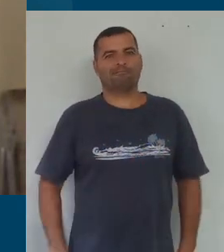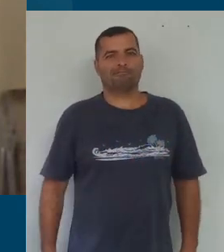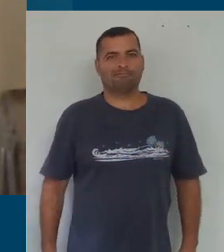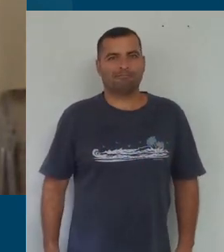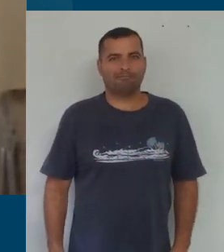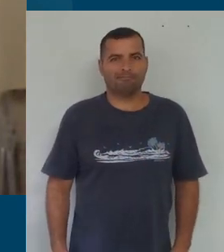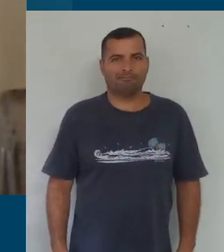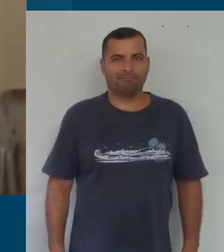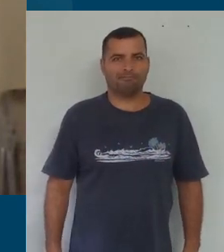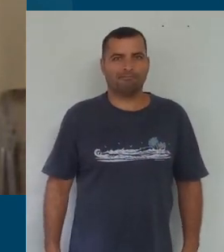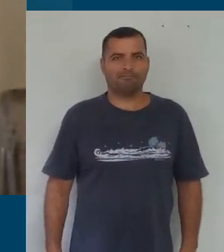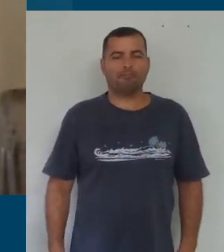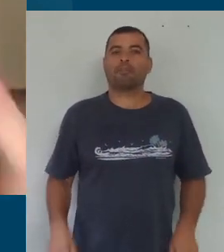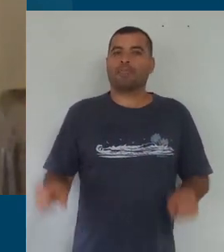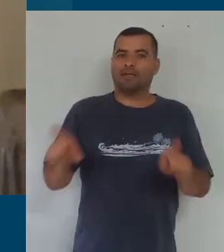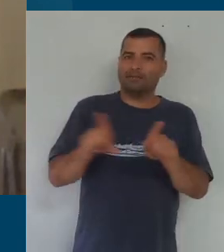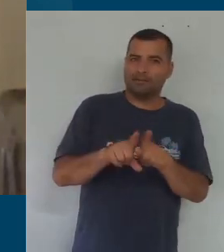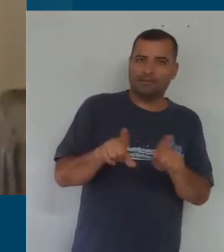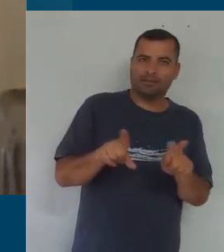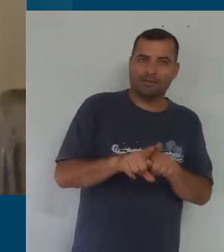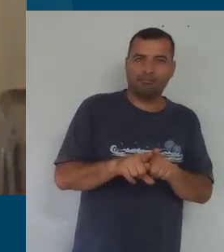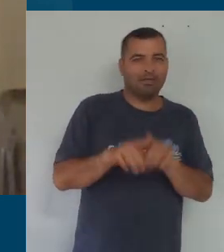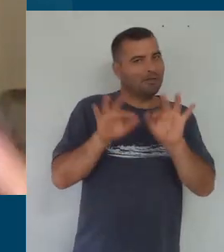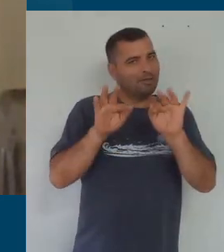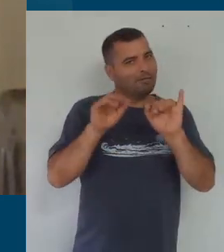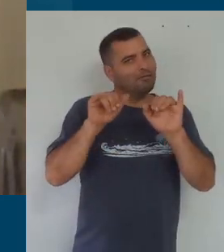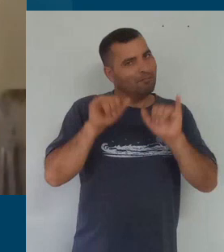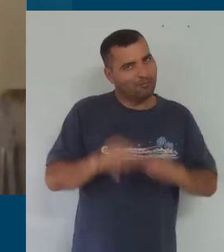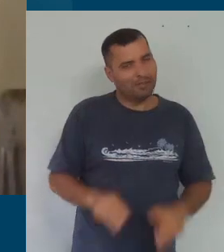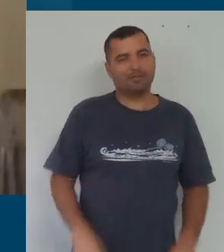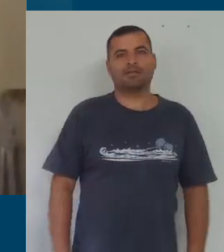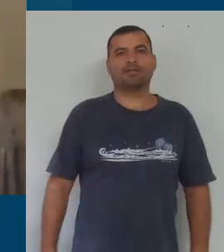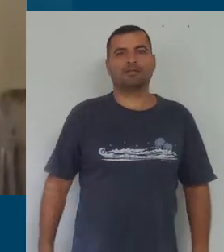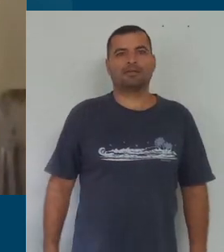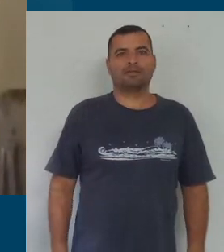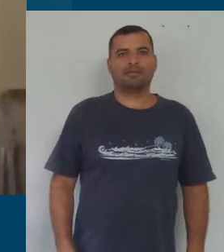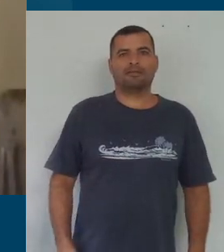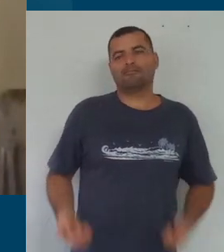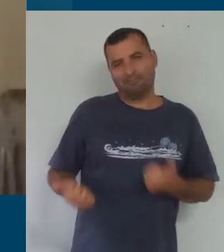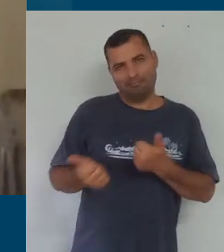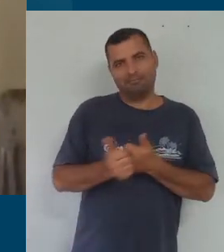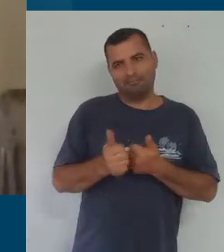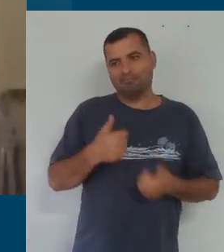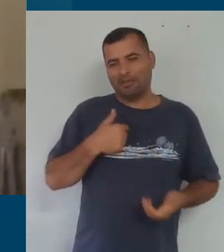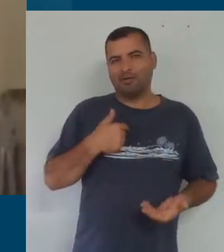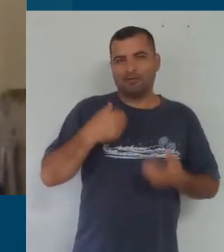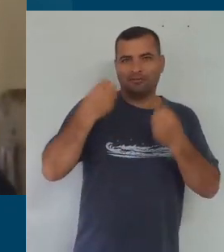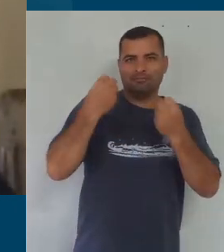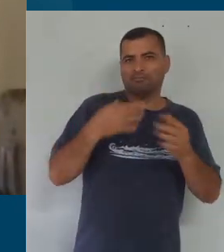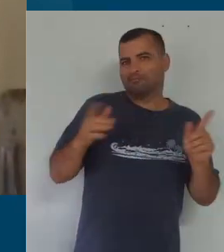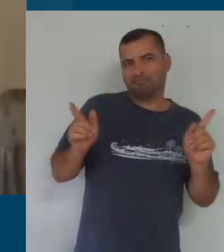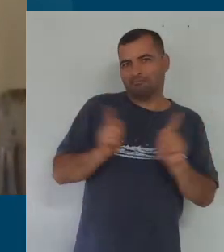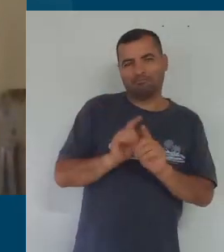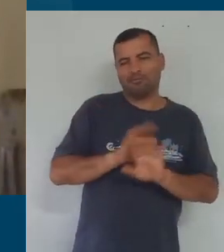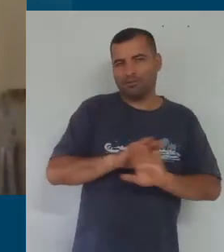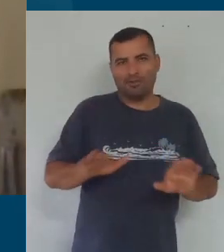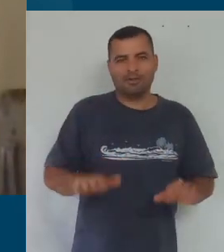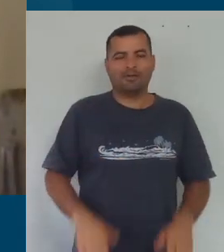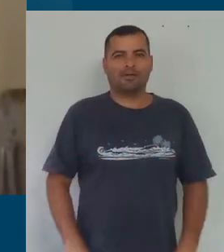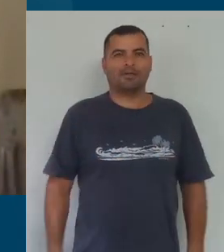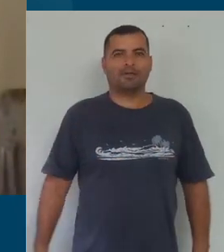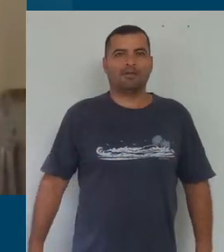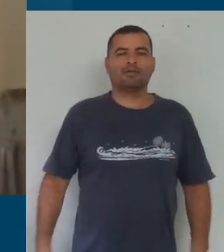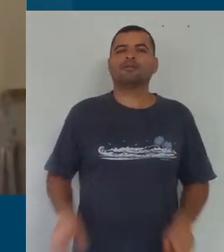E, para encerrar, pelo menos parcialmente pela minha parte, eu queria